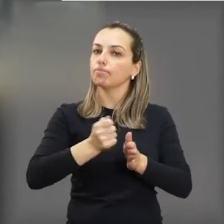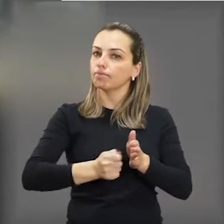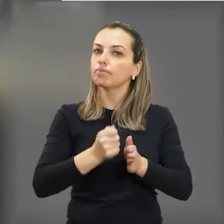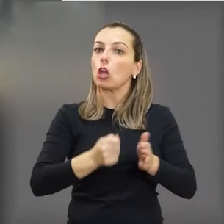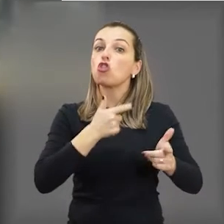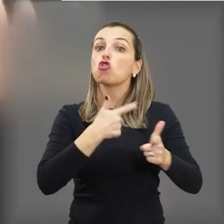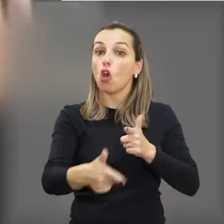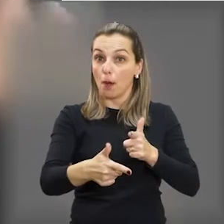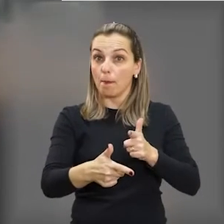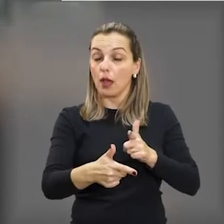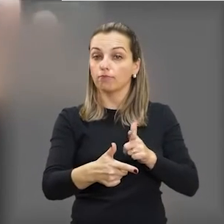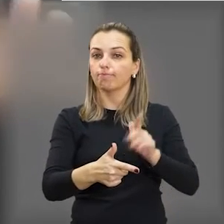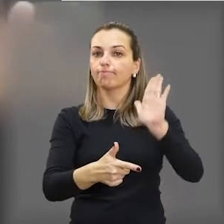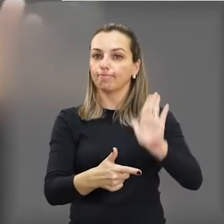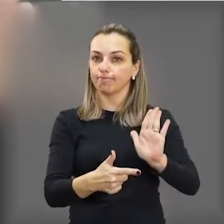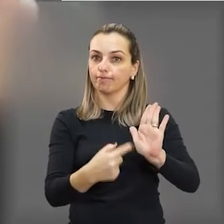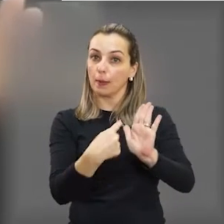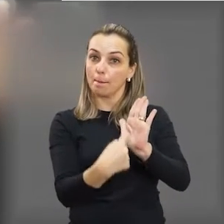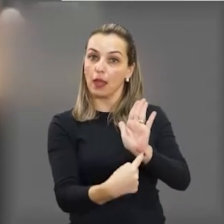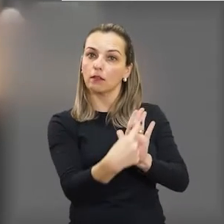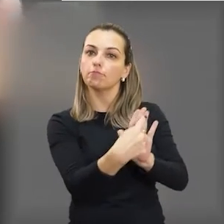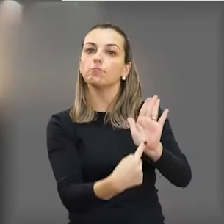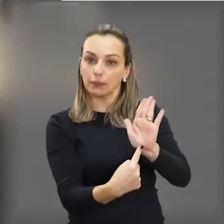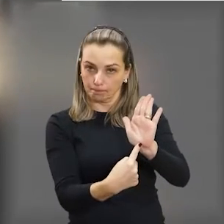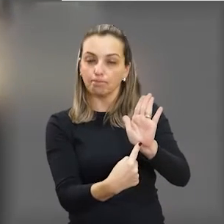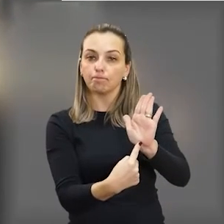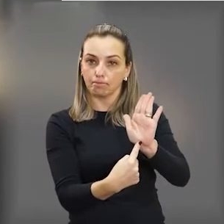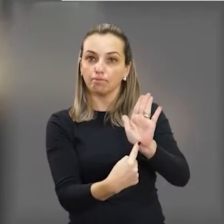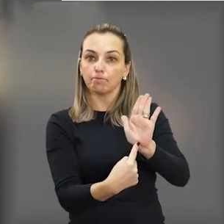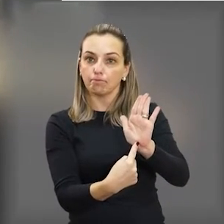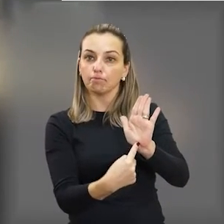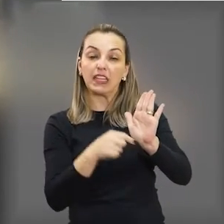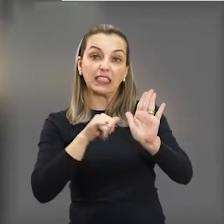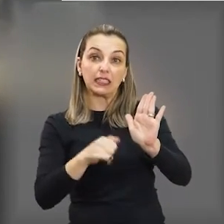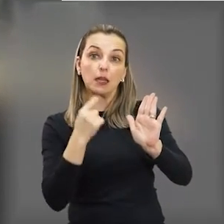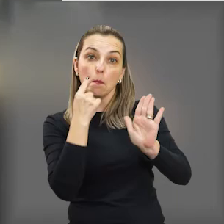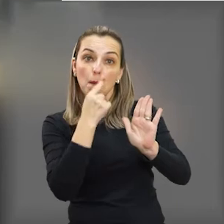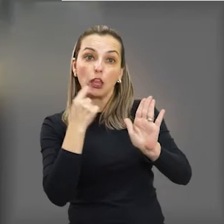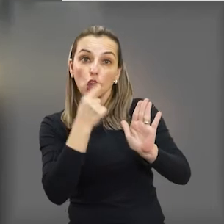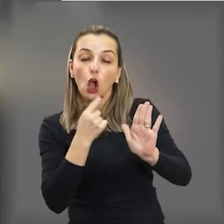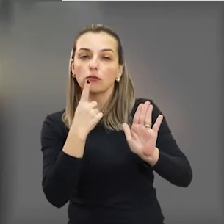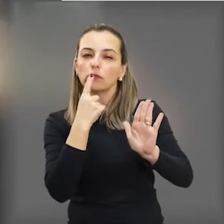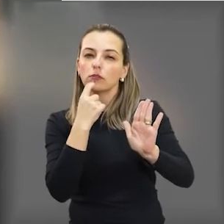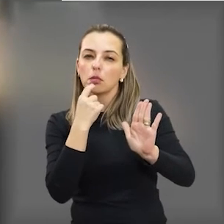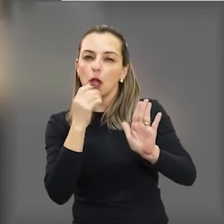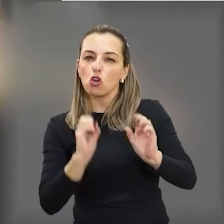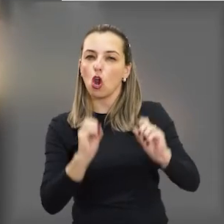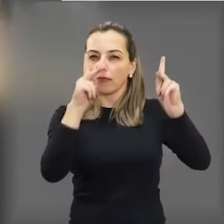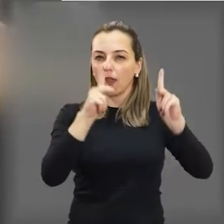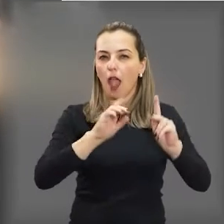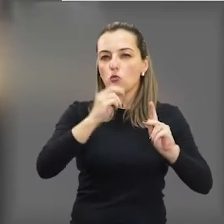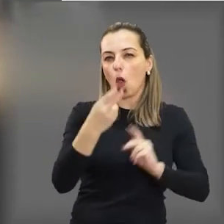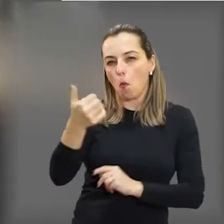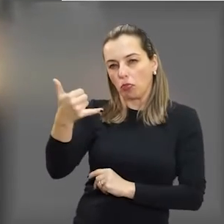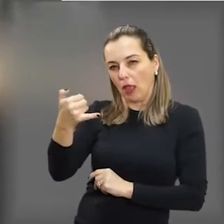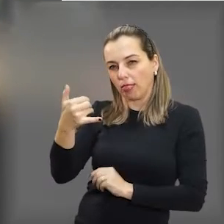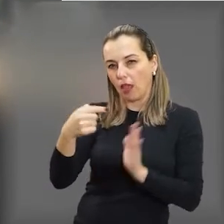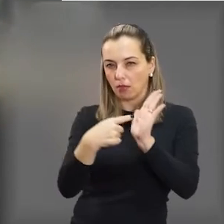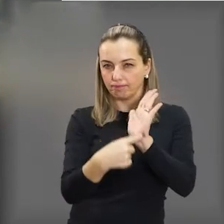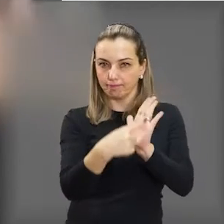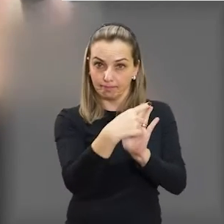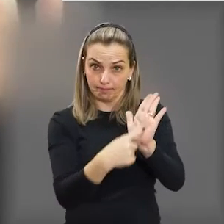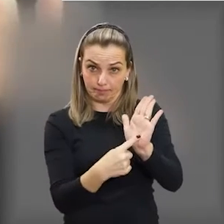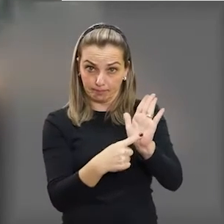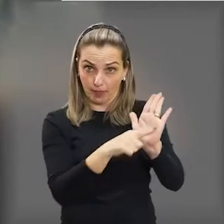é um simples sinal do X na palma da mão. Se ela tiver um batom, muito que bem, ou uma caneta,